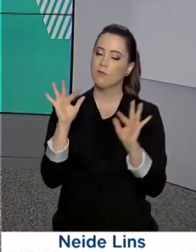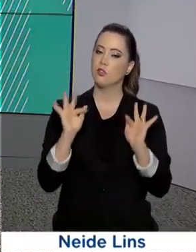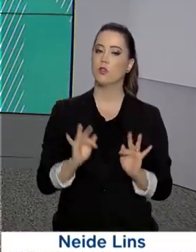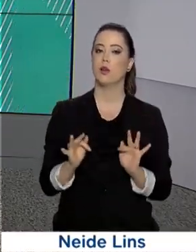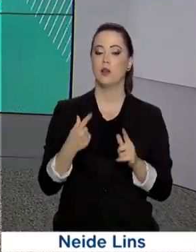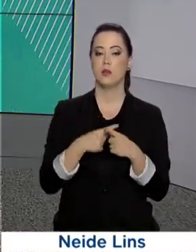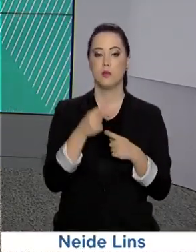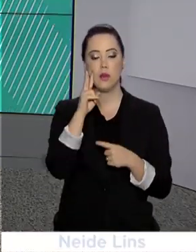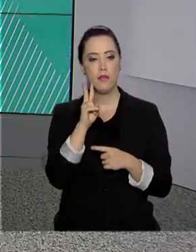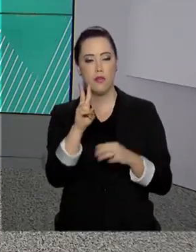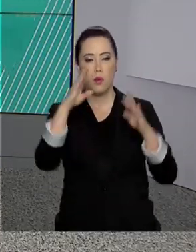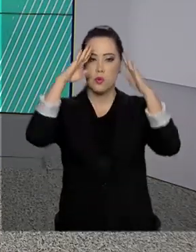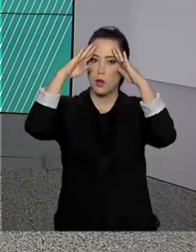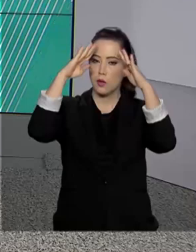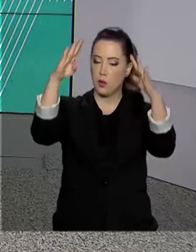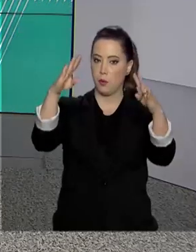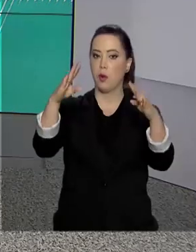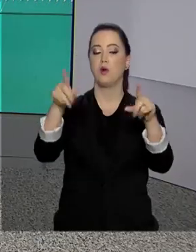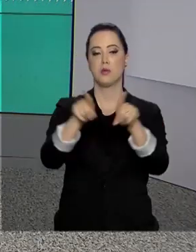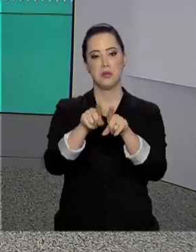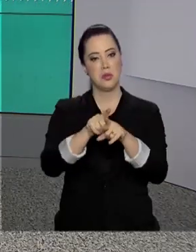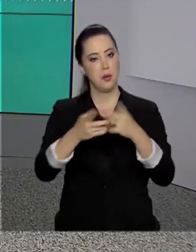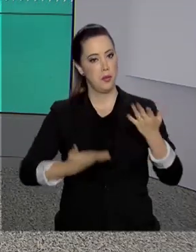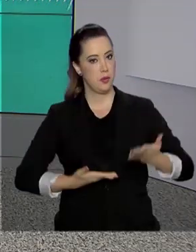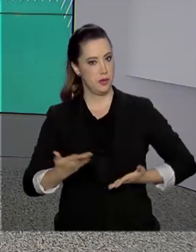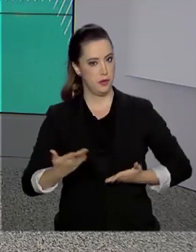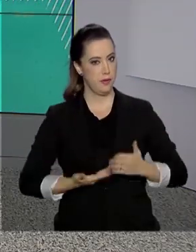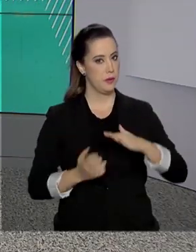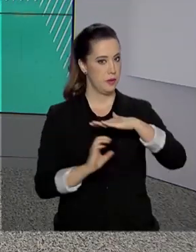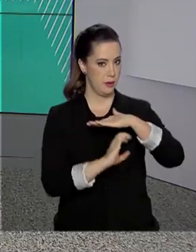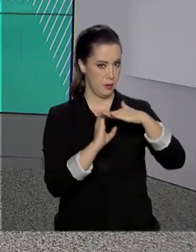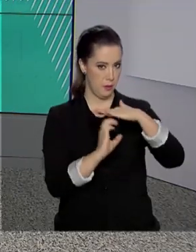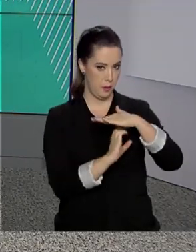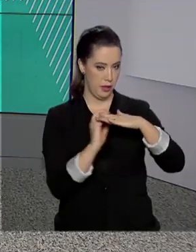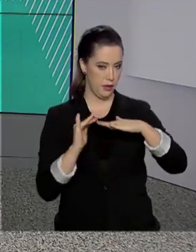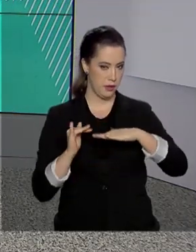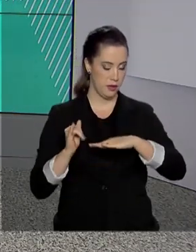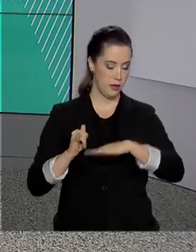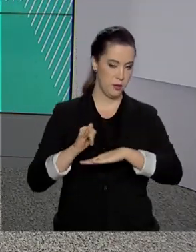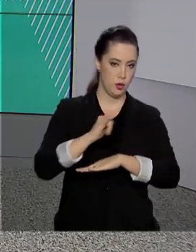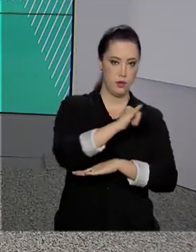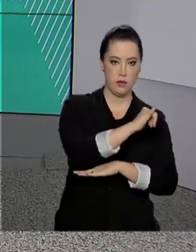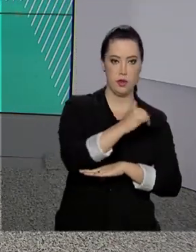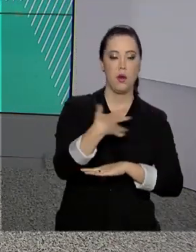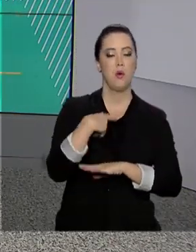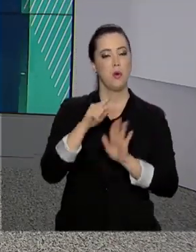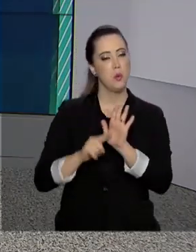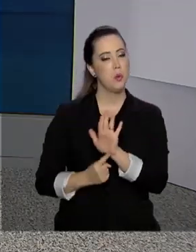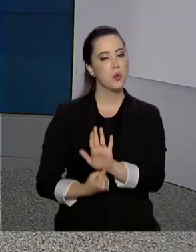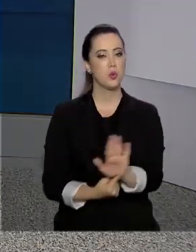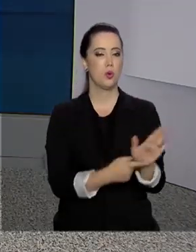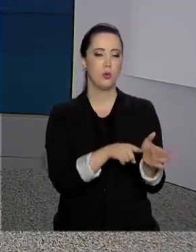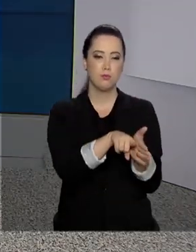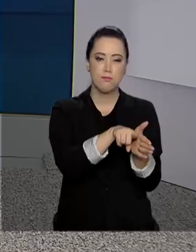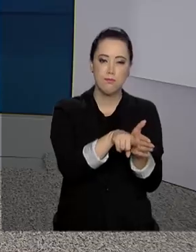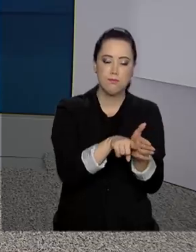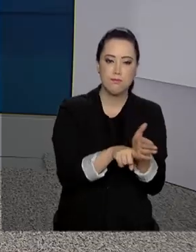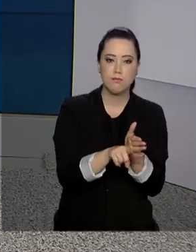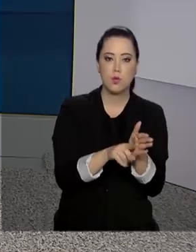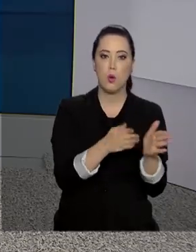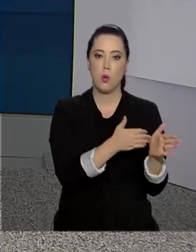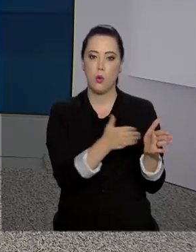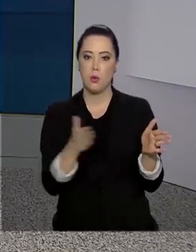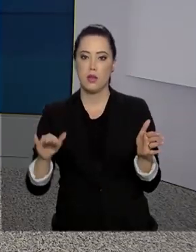aeroportos e os serviços das companhias aéreas. Foi o que apontou uma pesquisa da Secretaria Nacional de Aviação Civil, realizada entre